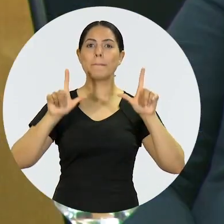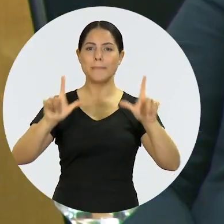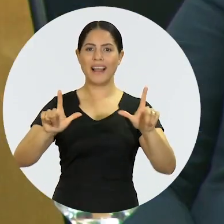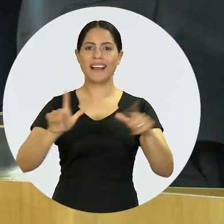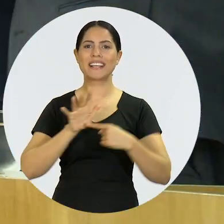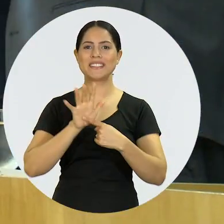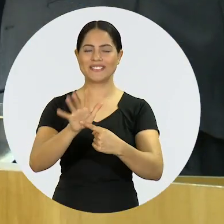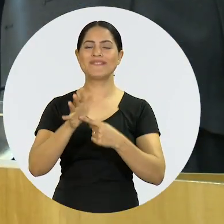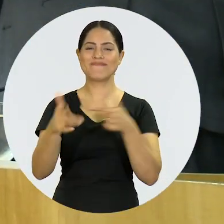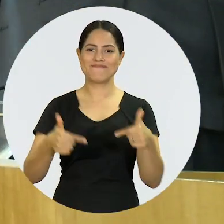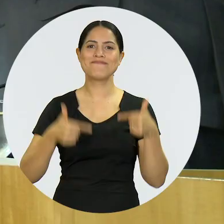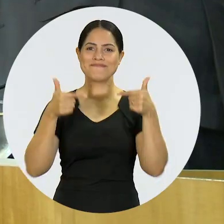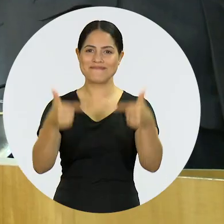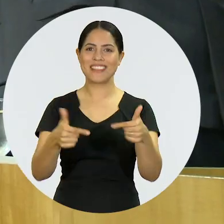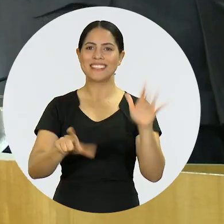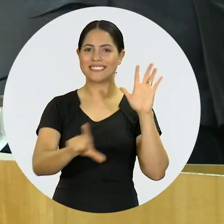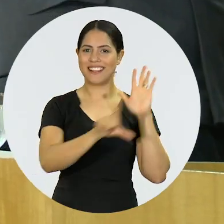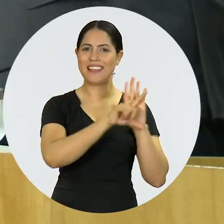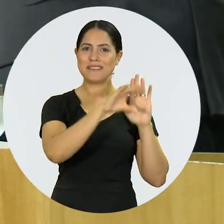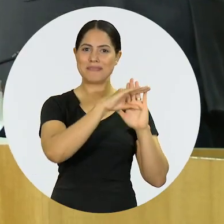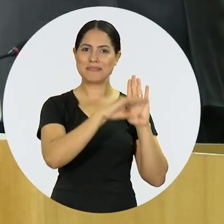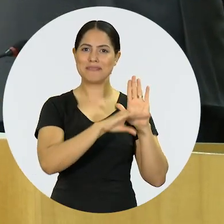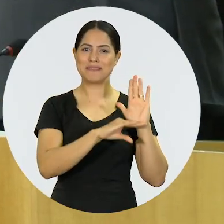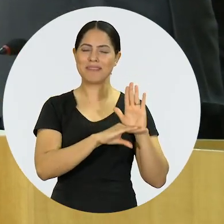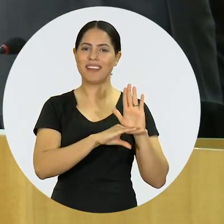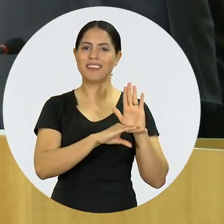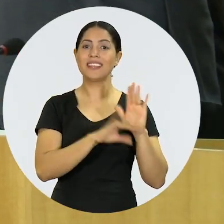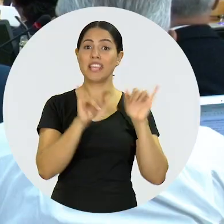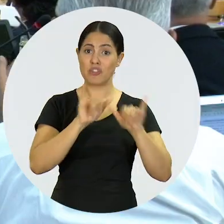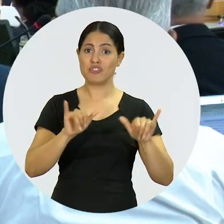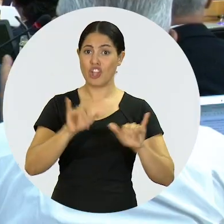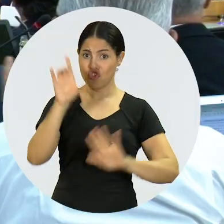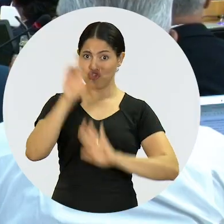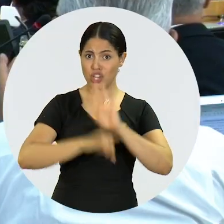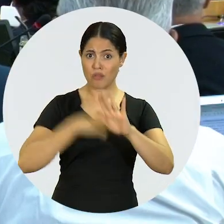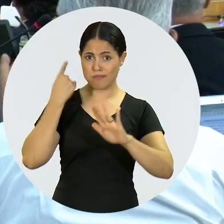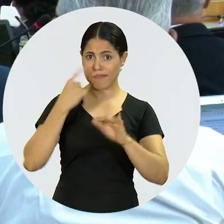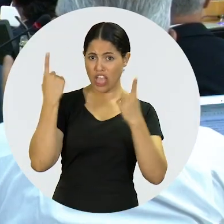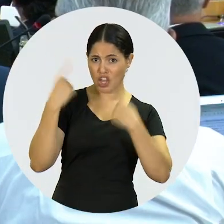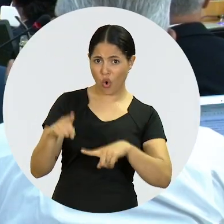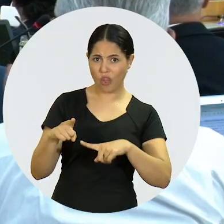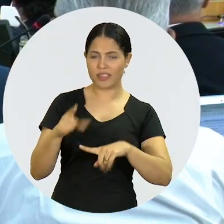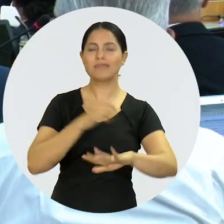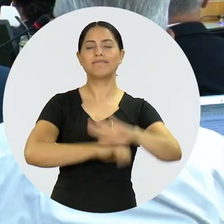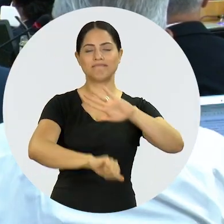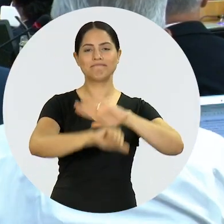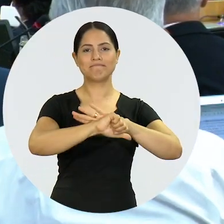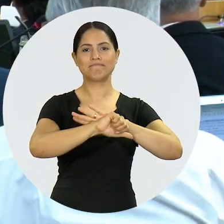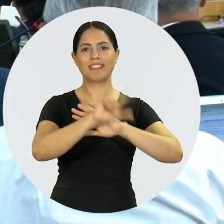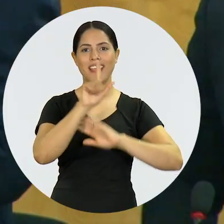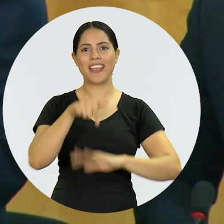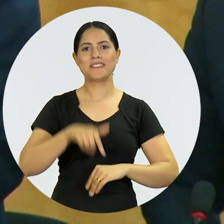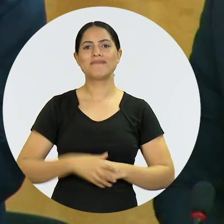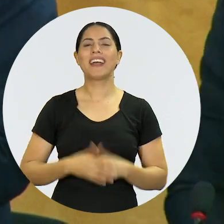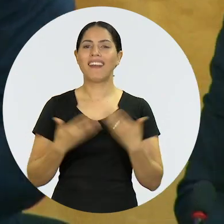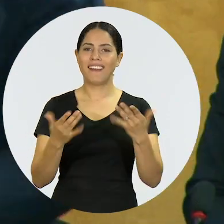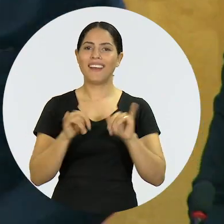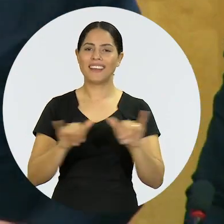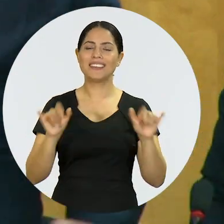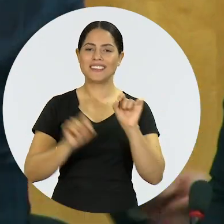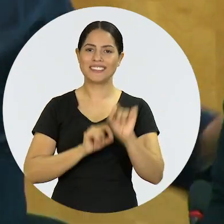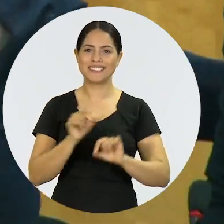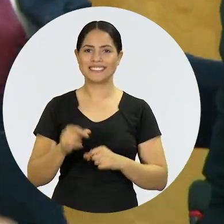agradecimento aos trabalhos prestados em pró da legislação que criminaliza a violação das prerrogativas dos